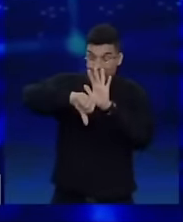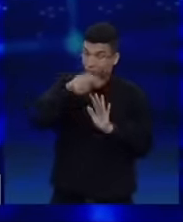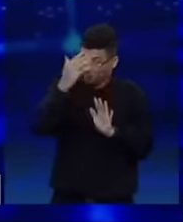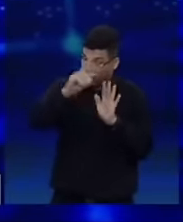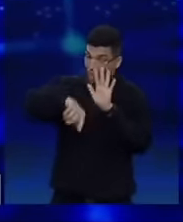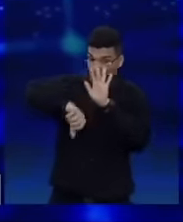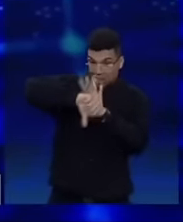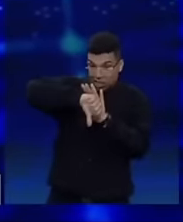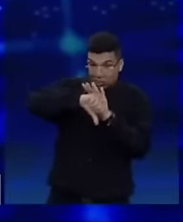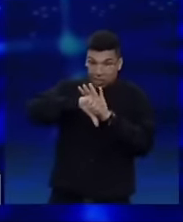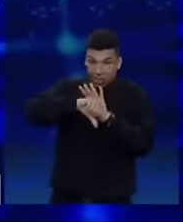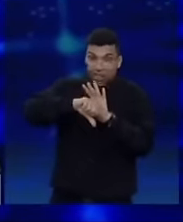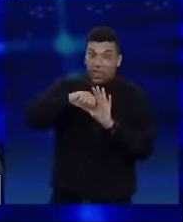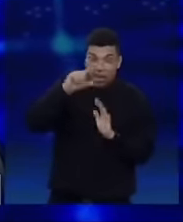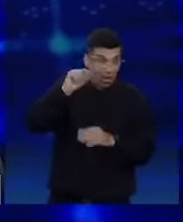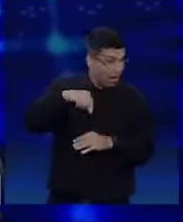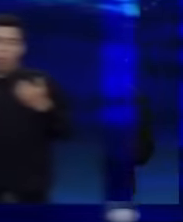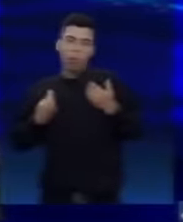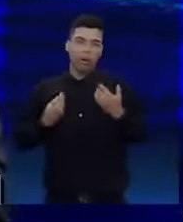no Rio de Janeiro?